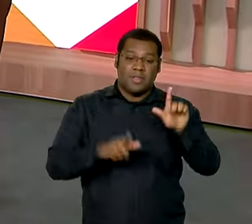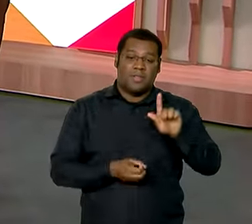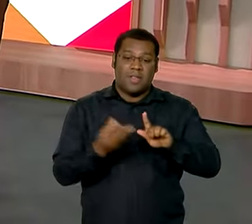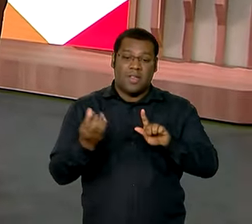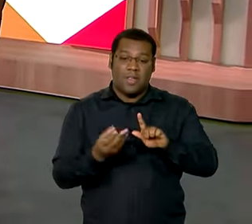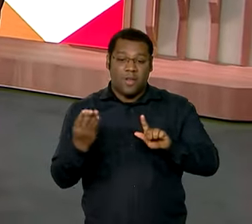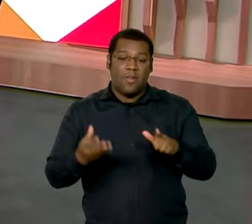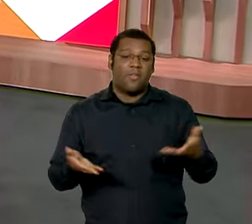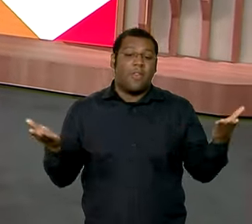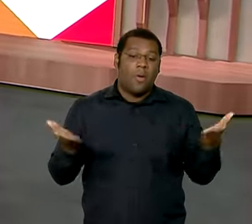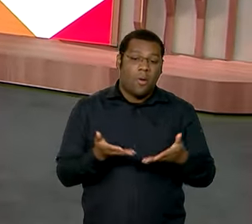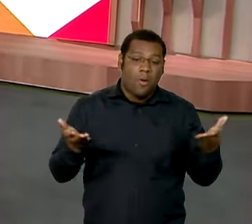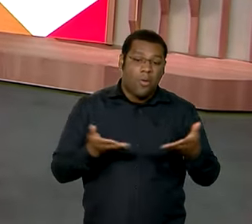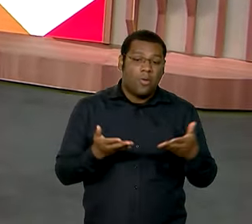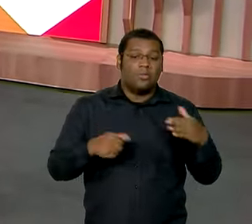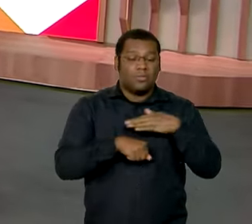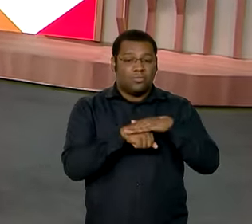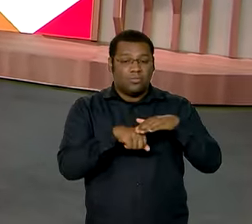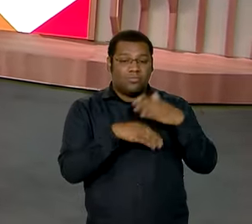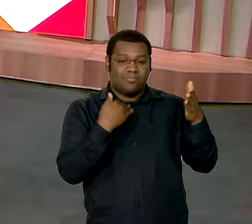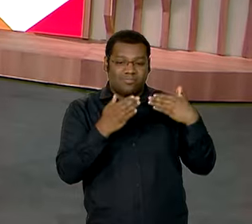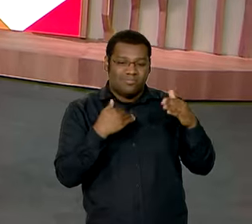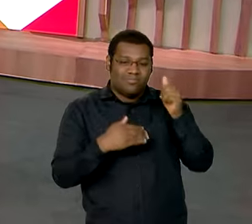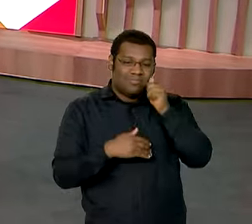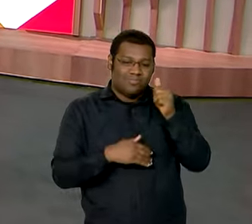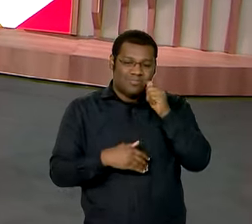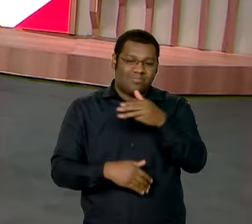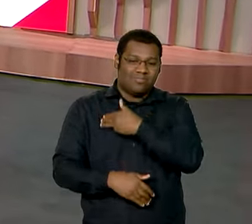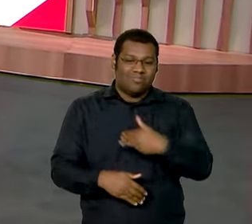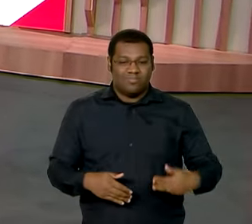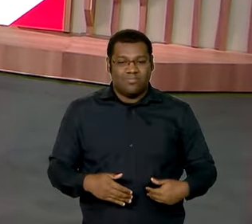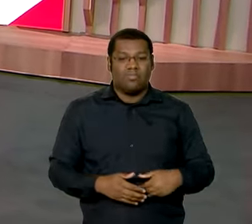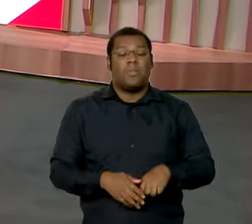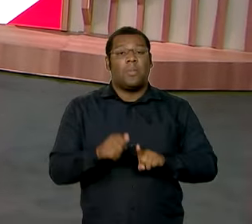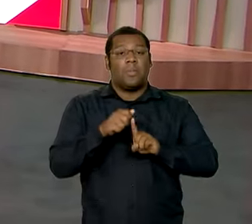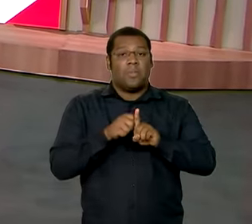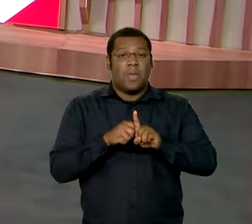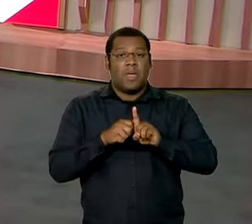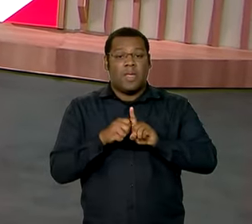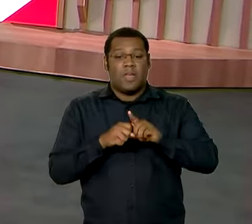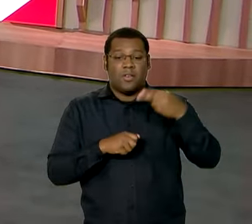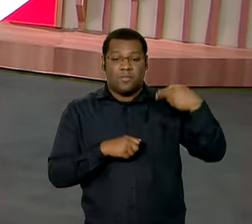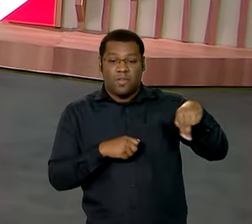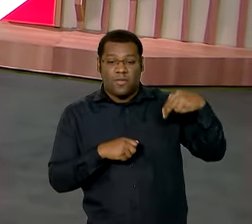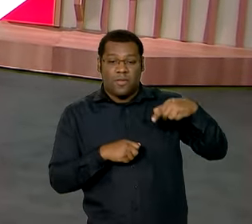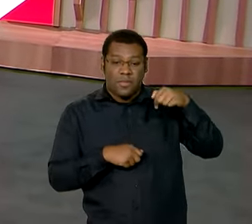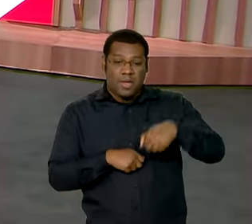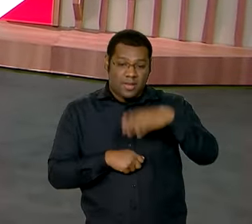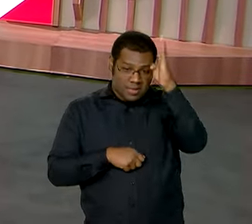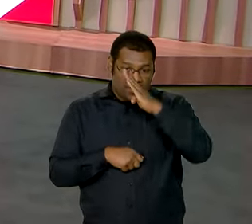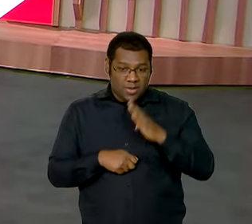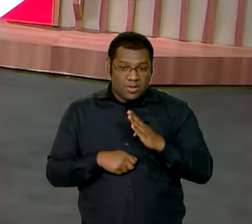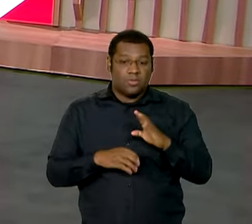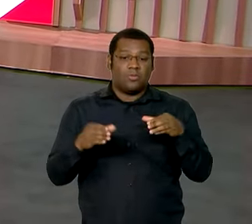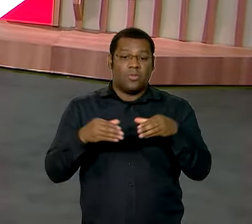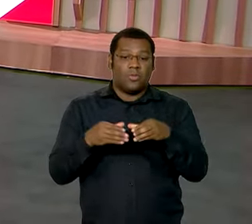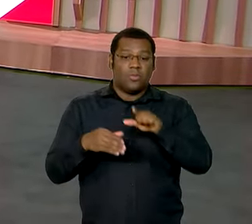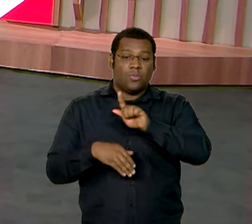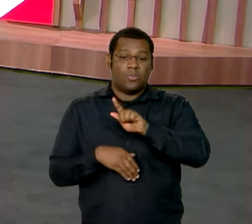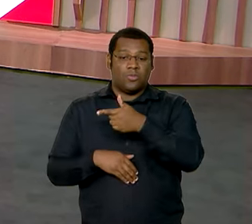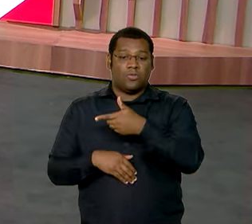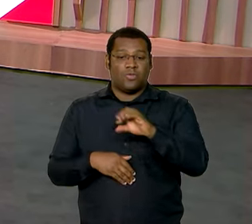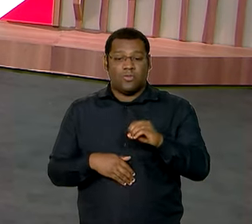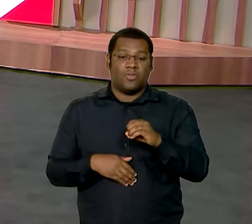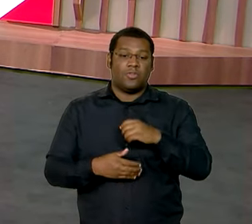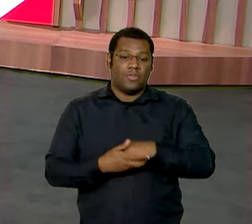a Ministra e você sabe que agora em novembro o Brasil cedia o G20 encontro das 20 maiores economias do mundo e